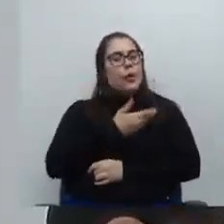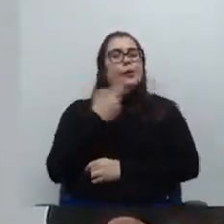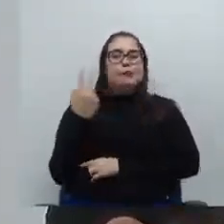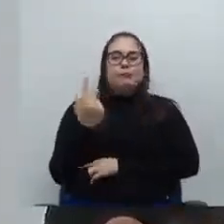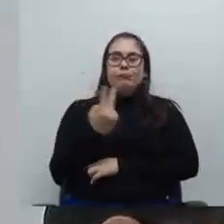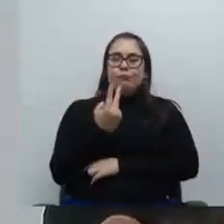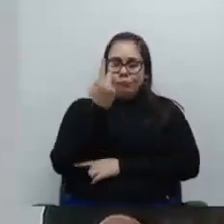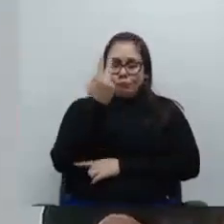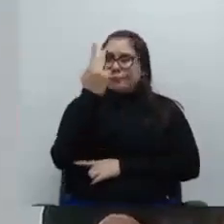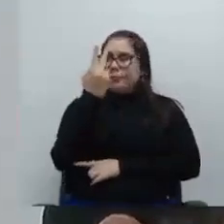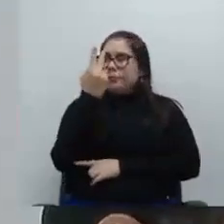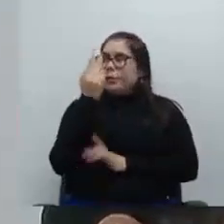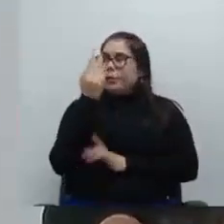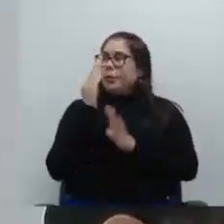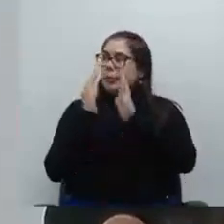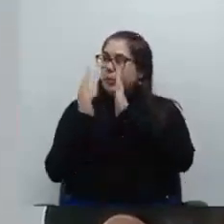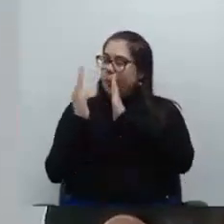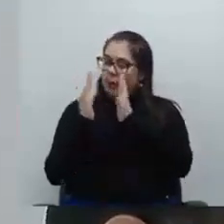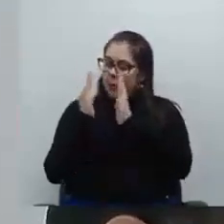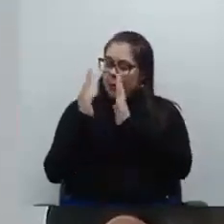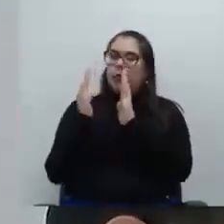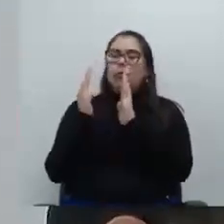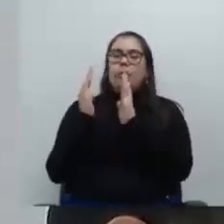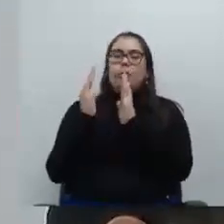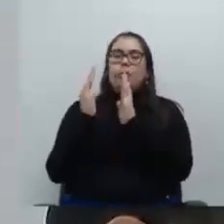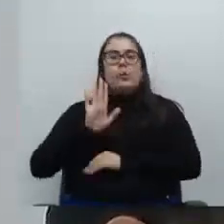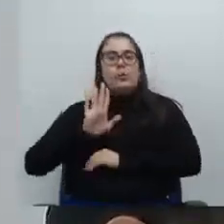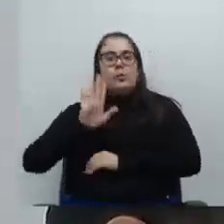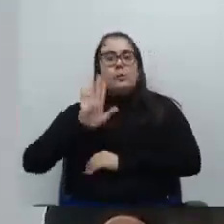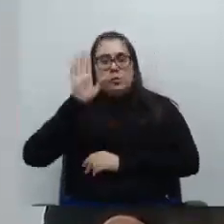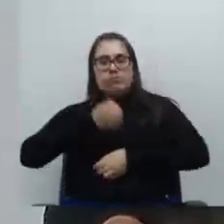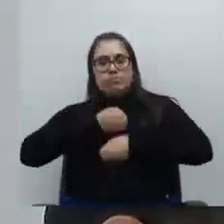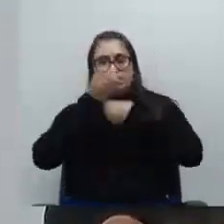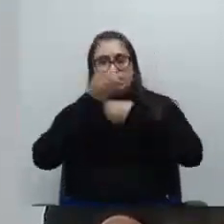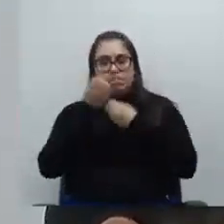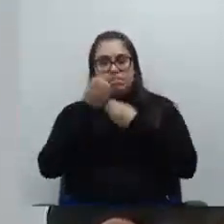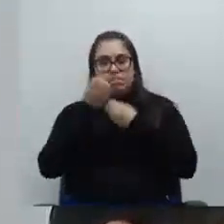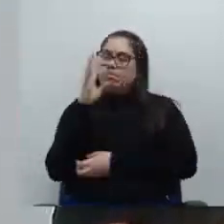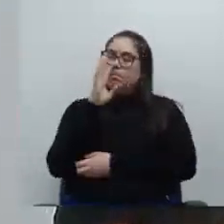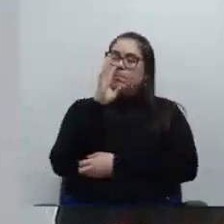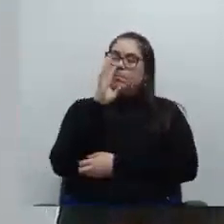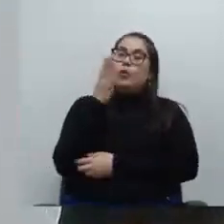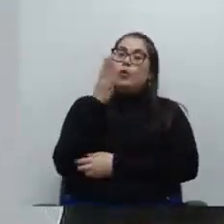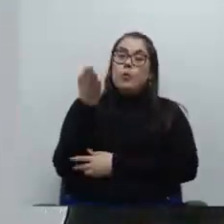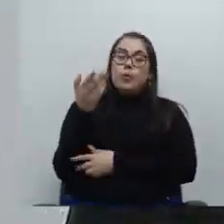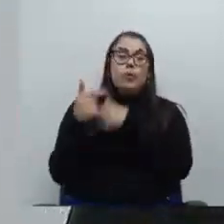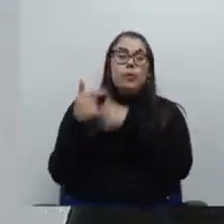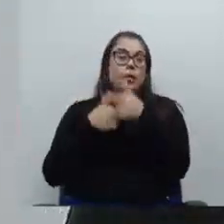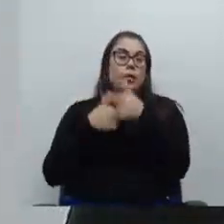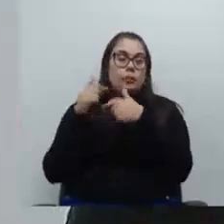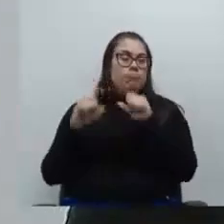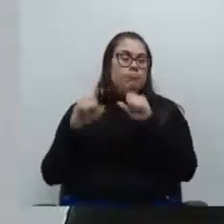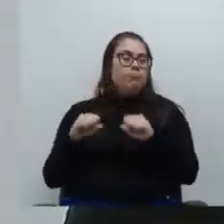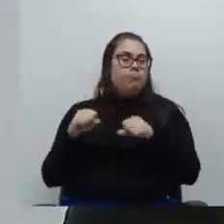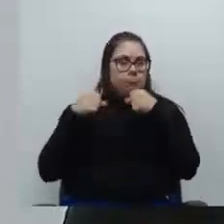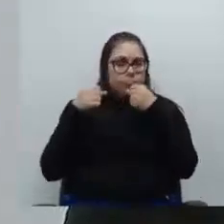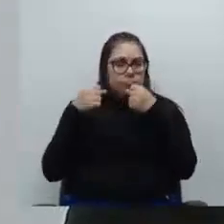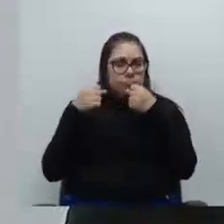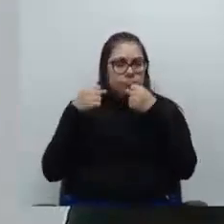Período de campanha, tive a oportunidade de expressar para ela o quanto eu admiro, o trabalho e a força dela e a maneira